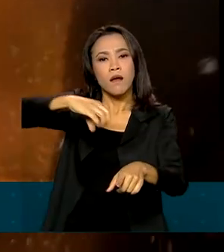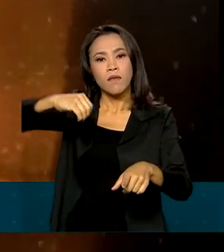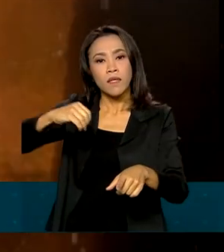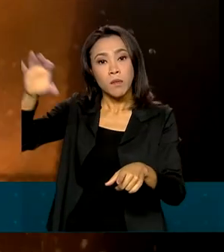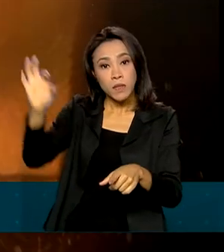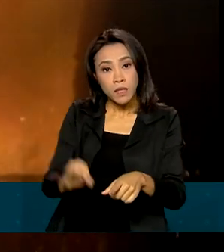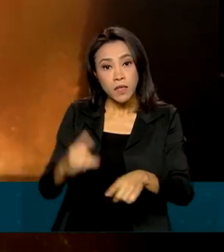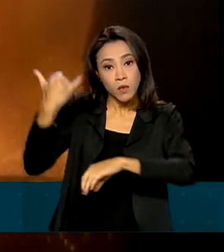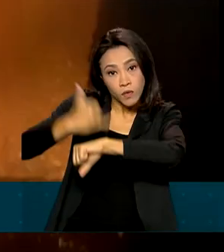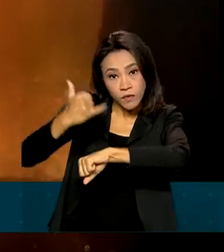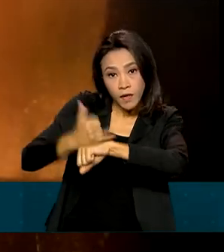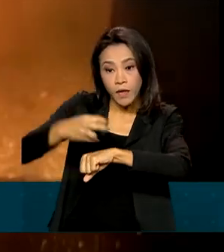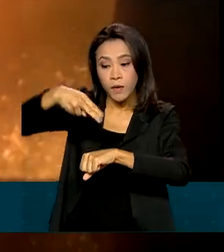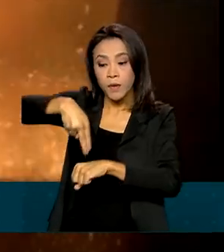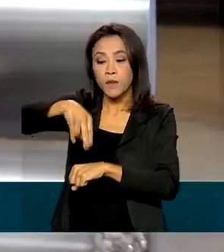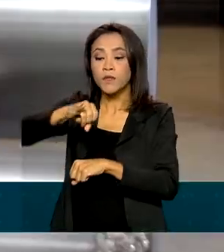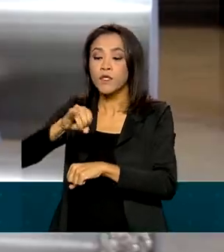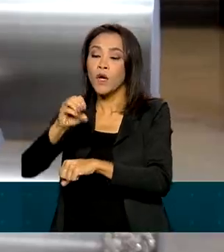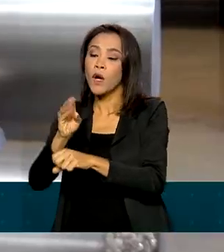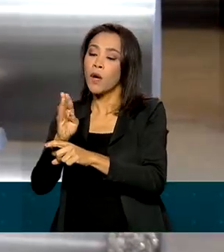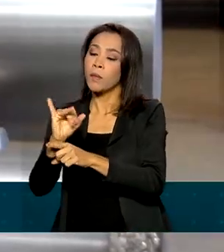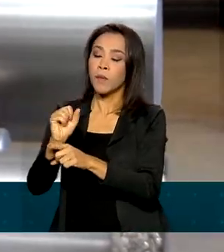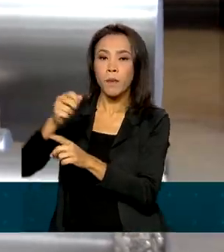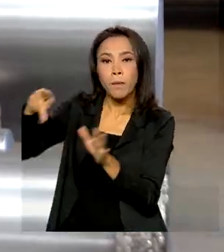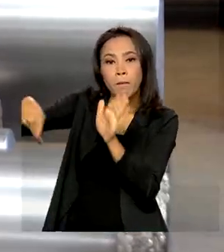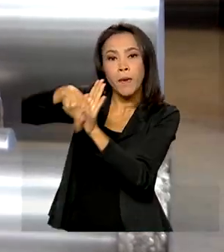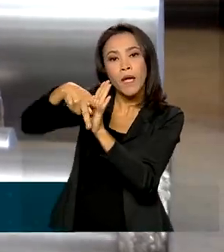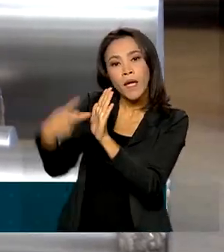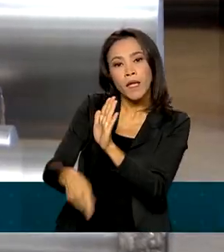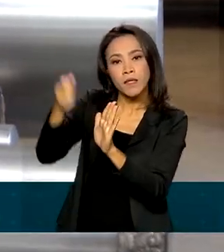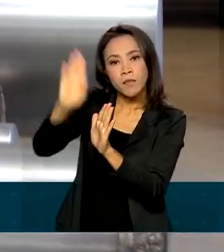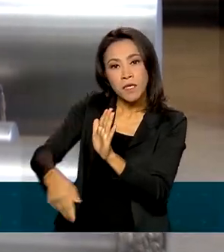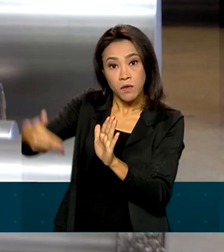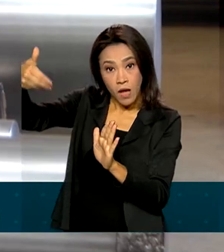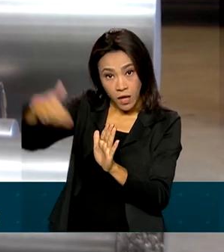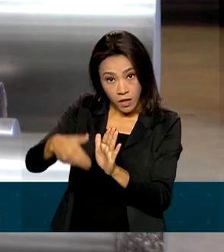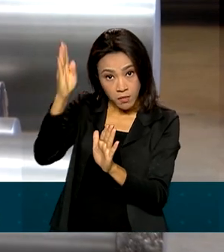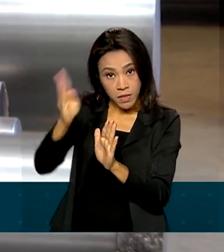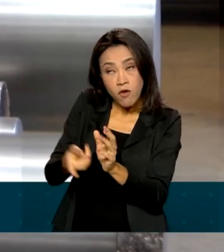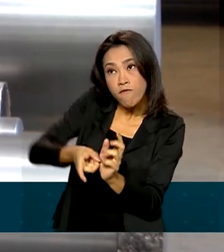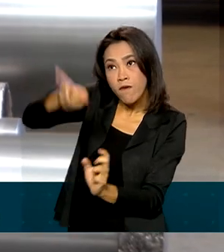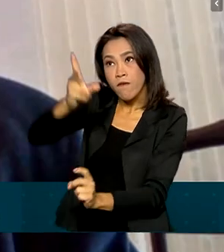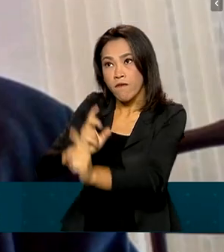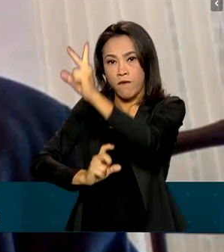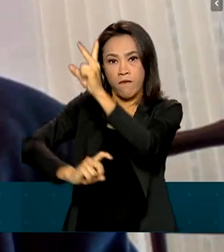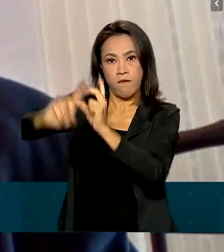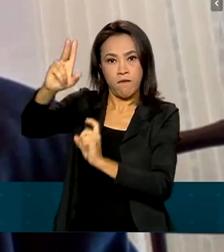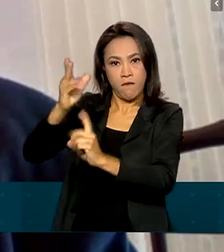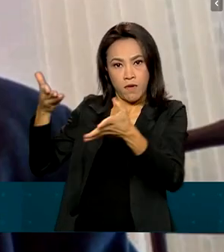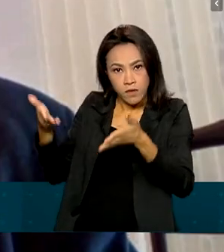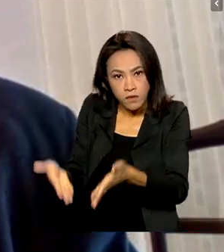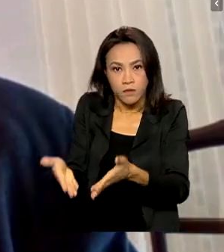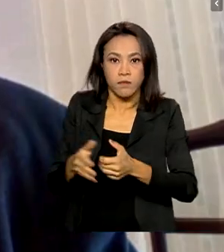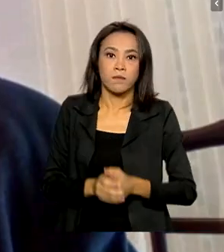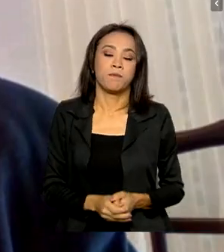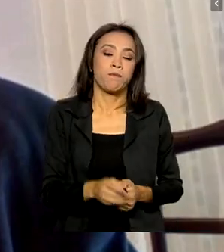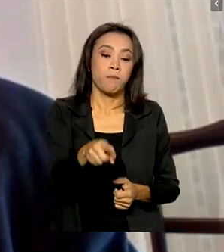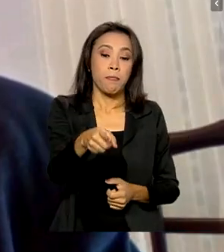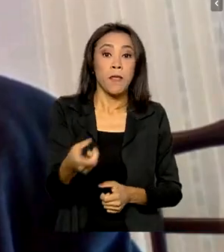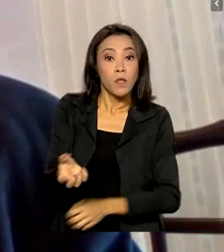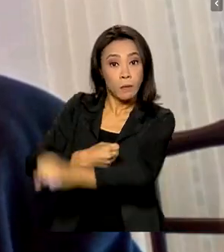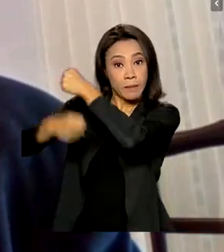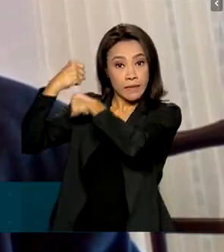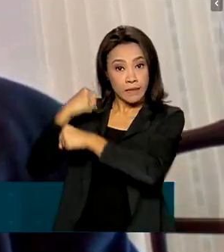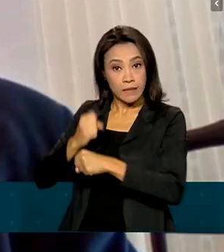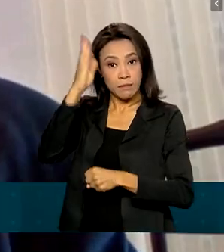do nióbio é brasileira. O país também é o maior exportador do produto bruto. No ano passado, o Brasil exportou